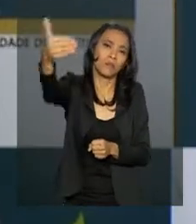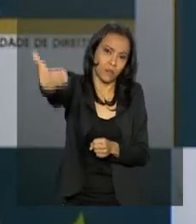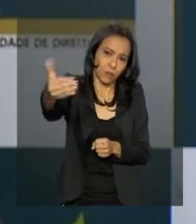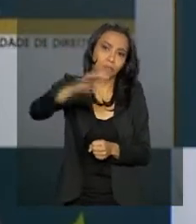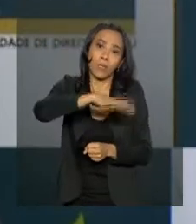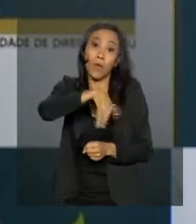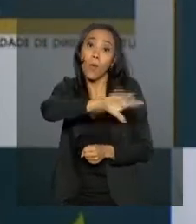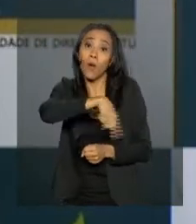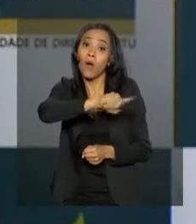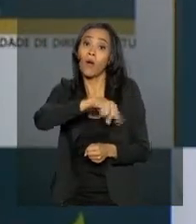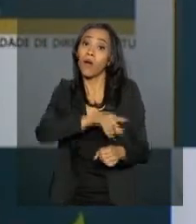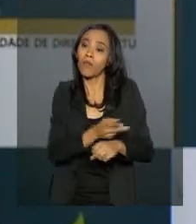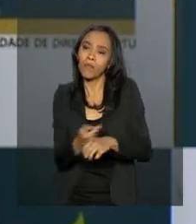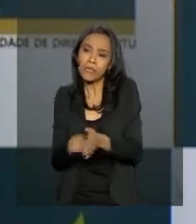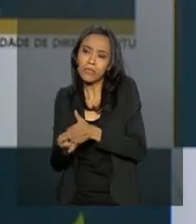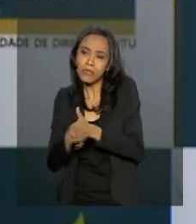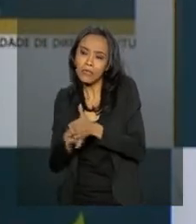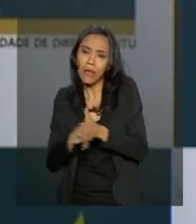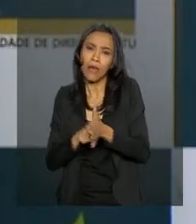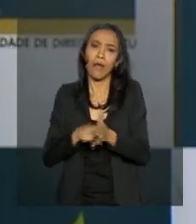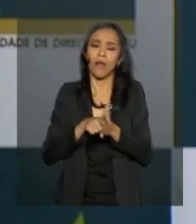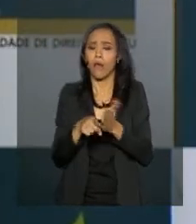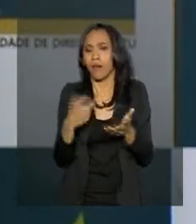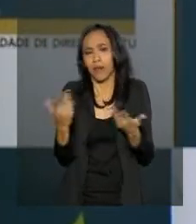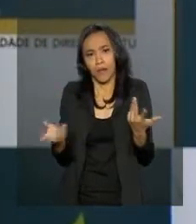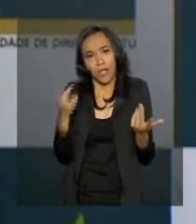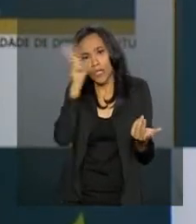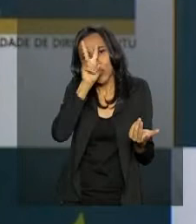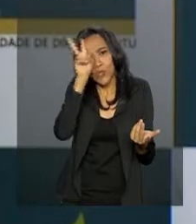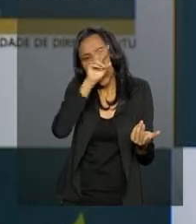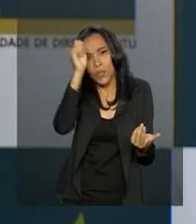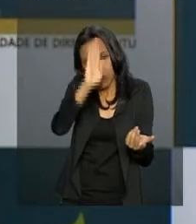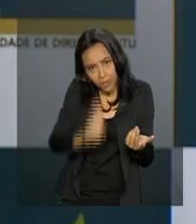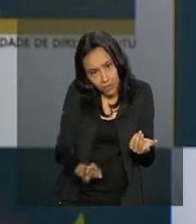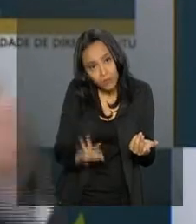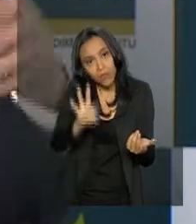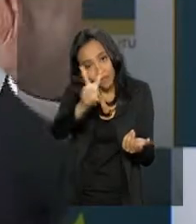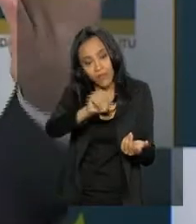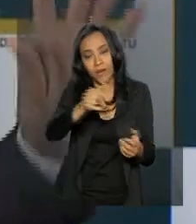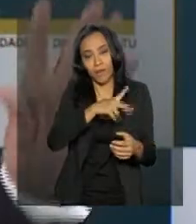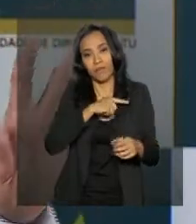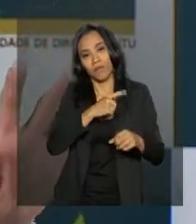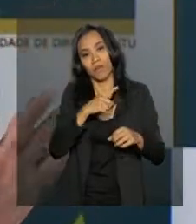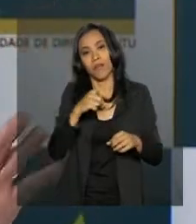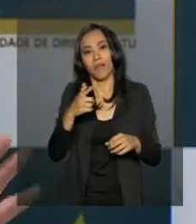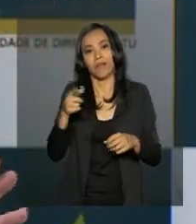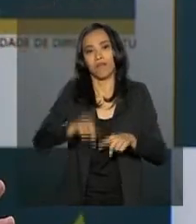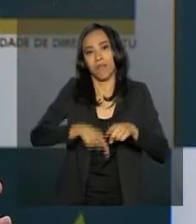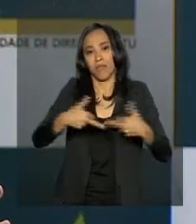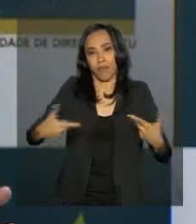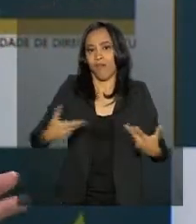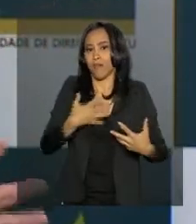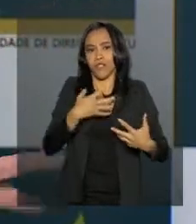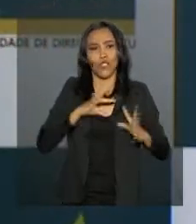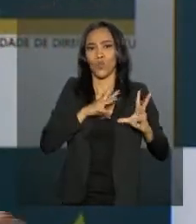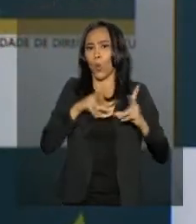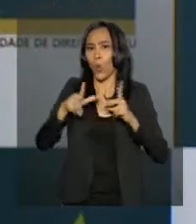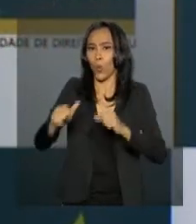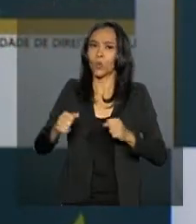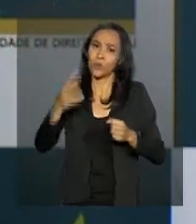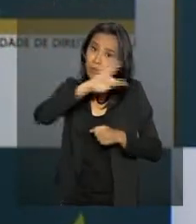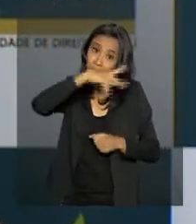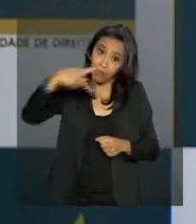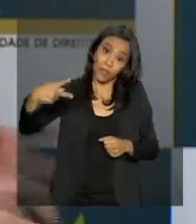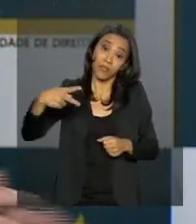examinar ou pesquisar a história do Brasil, terão o acervo de todos os presidentes e, no